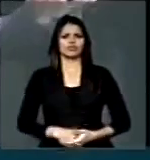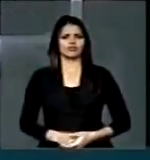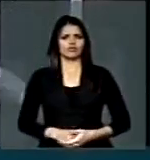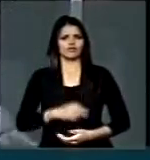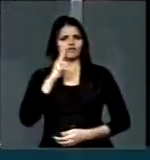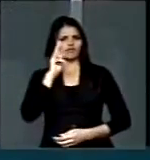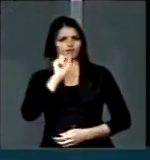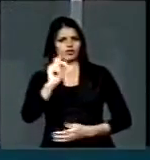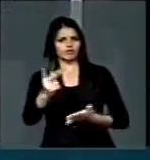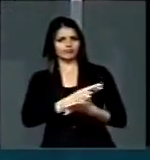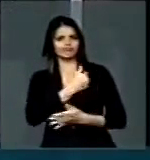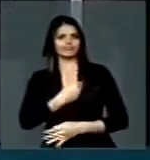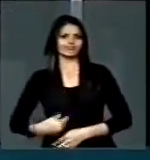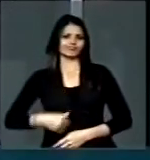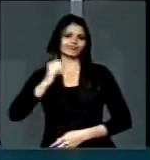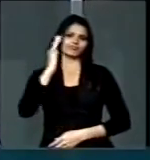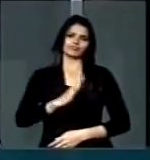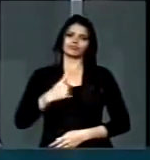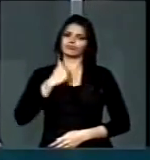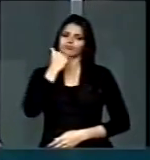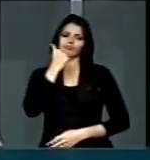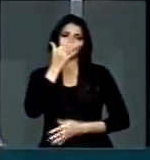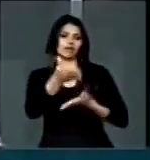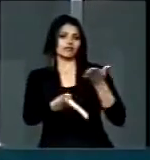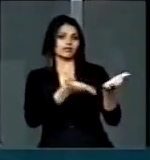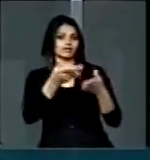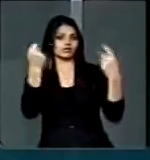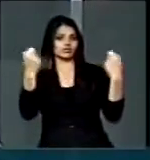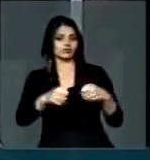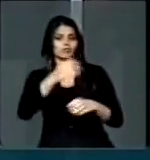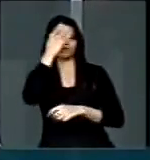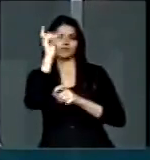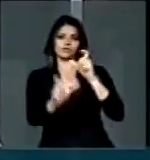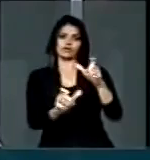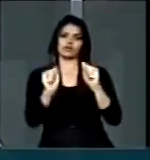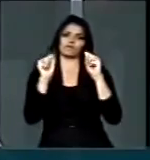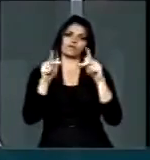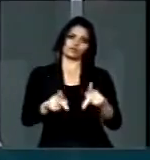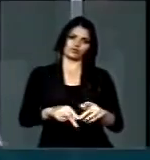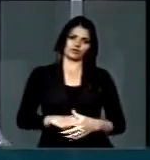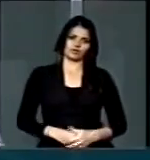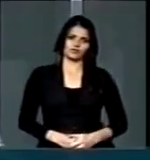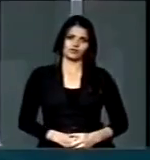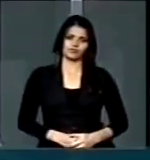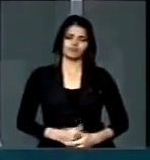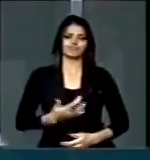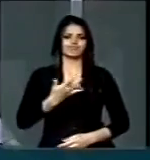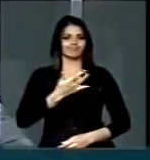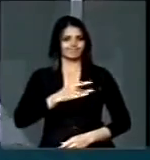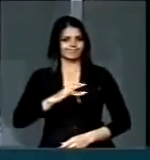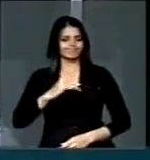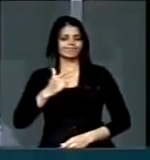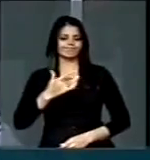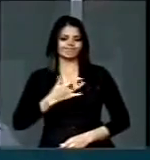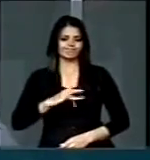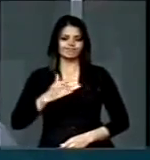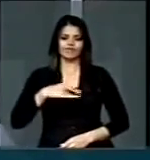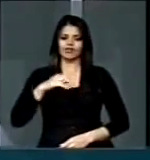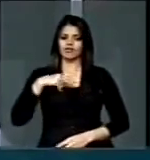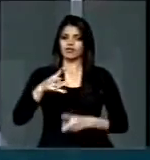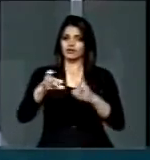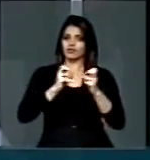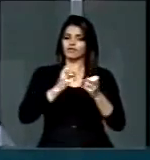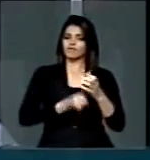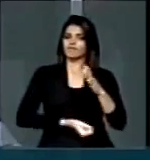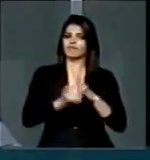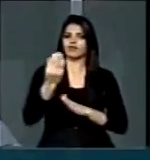gente vê do governo brasileiro, não é a atenção necessária que os aposentados necessitam. É lamentável ver que